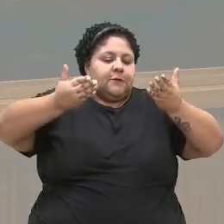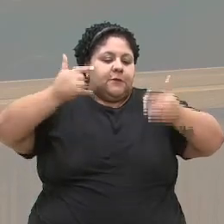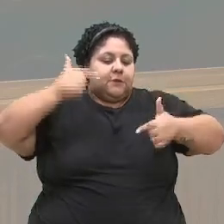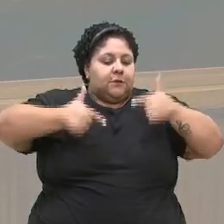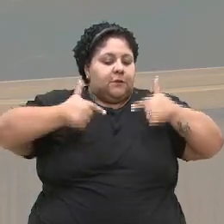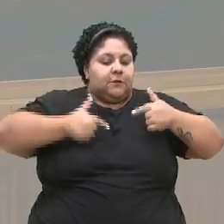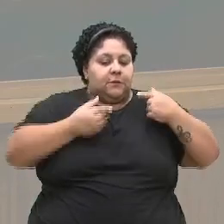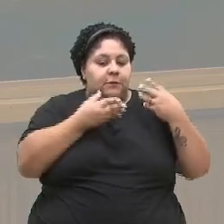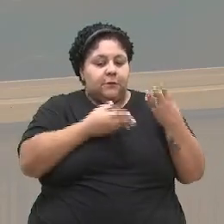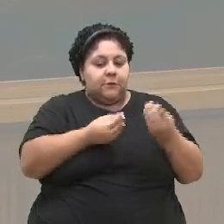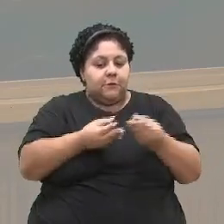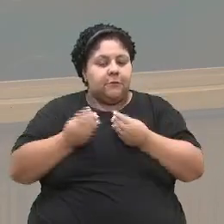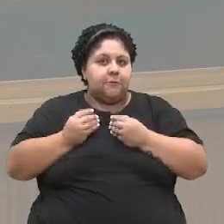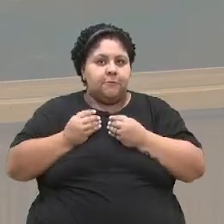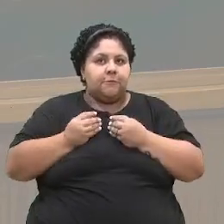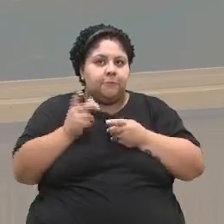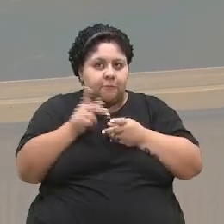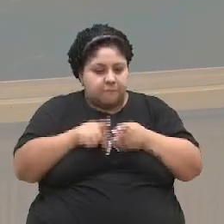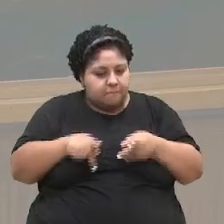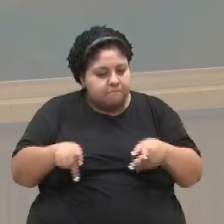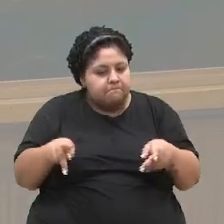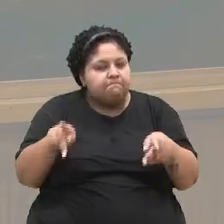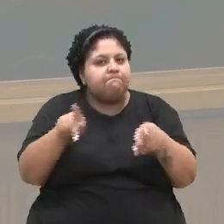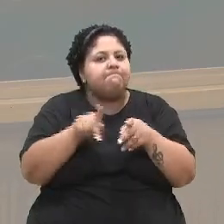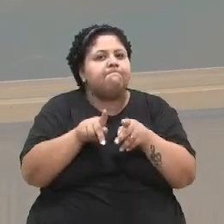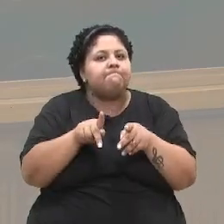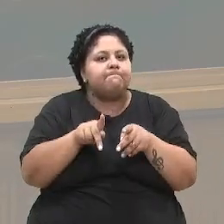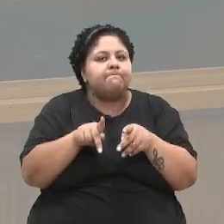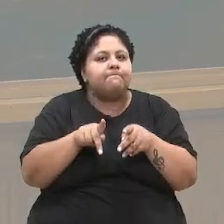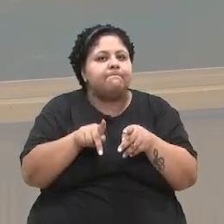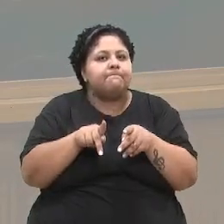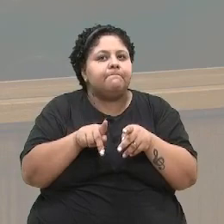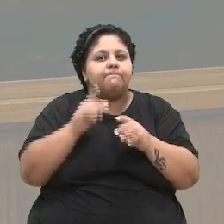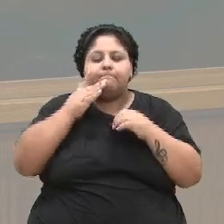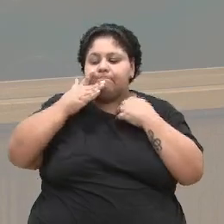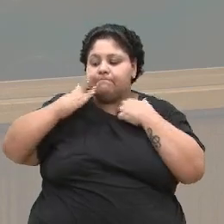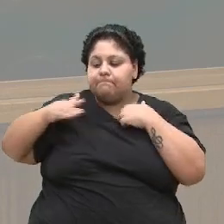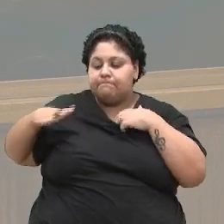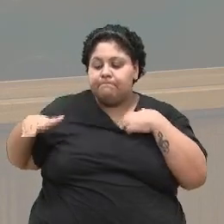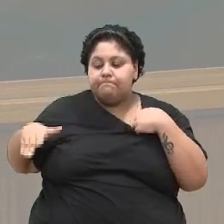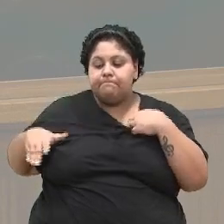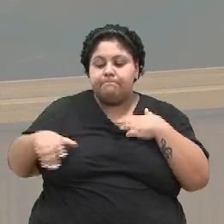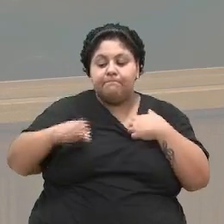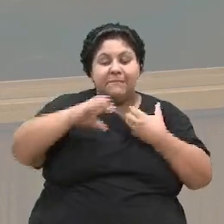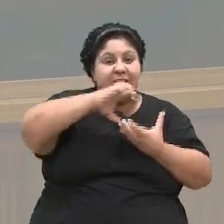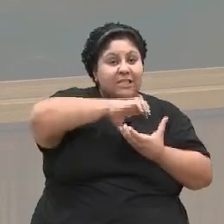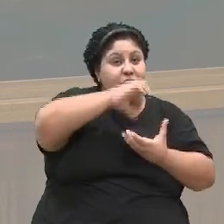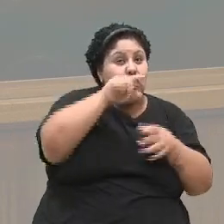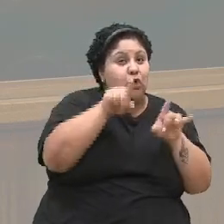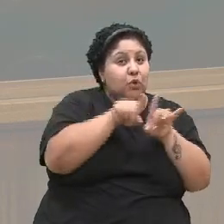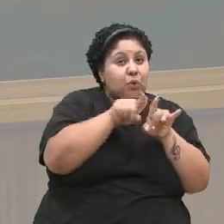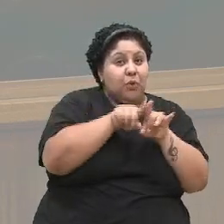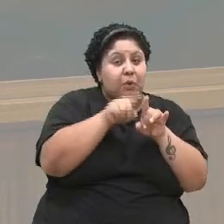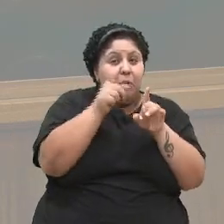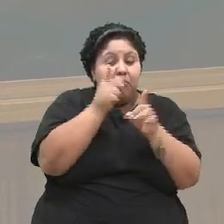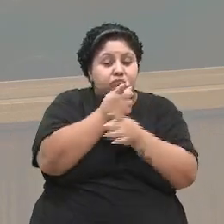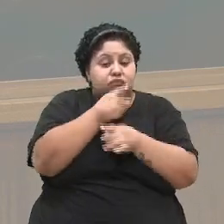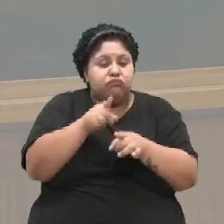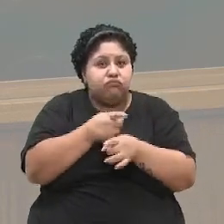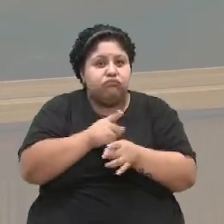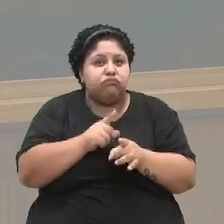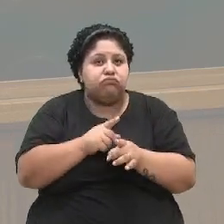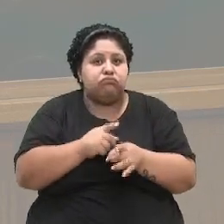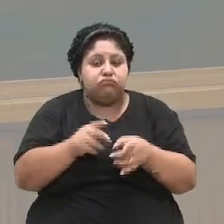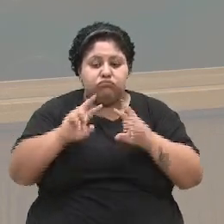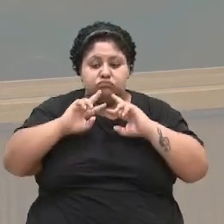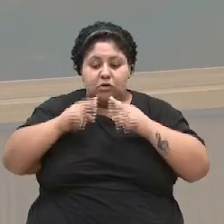muito com essa população, tanto infantil como idosa, é um músico reconhecido na